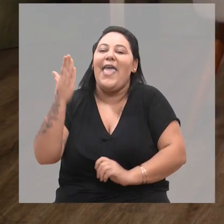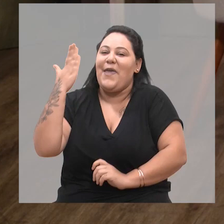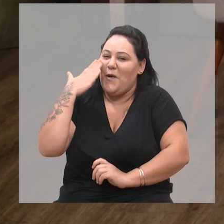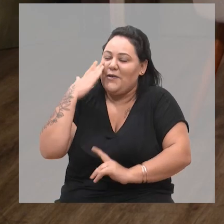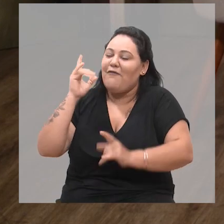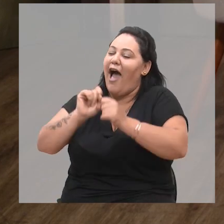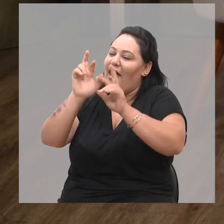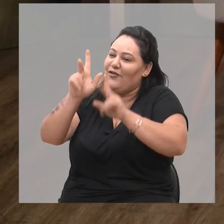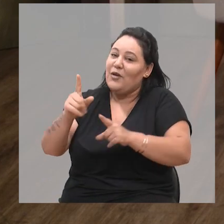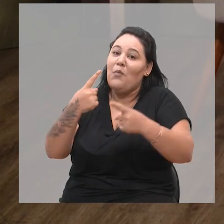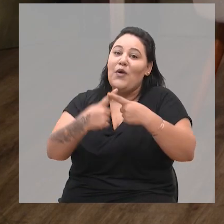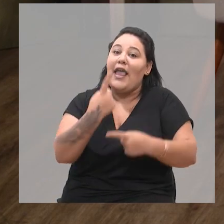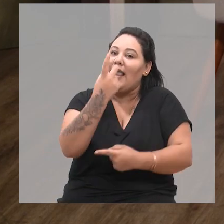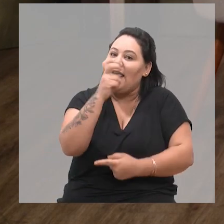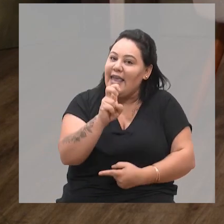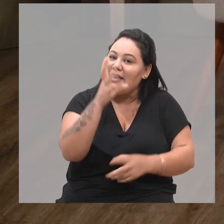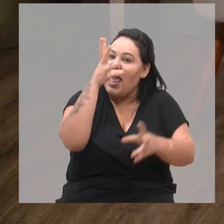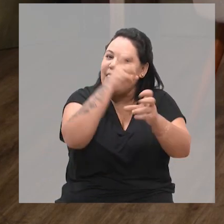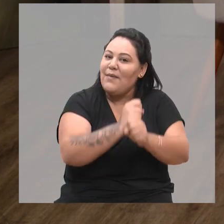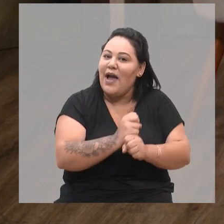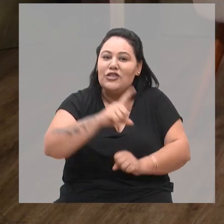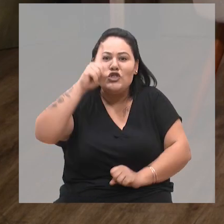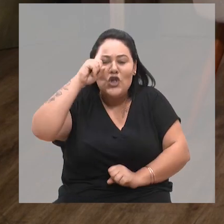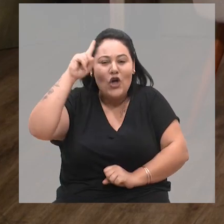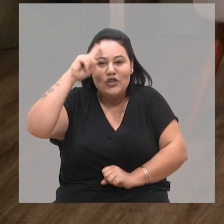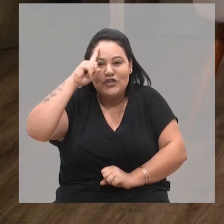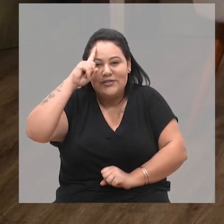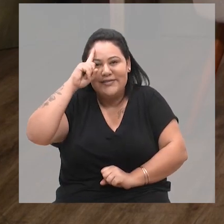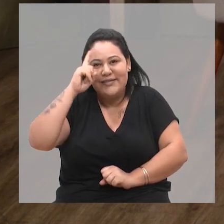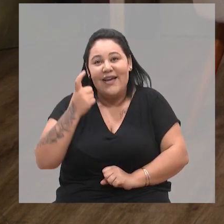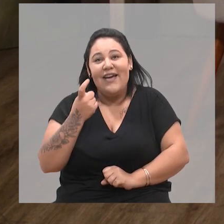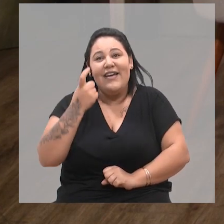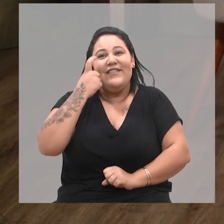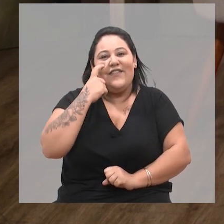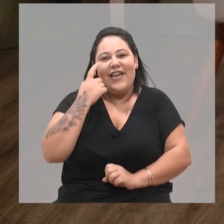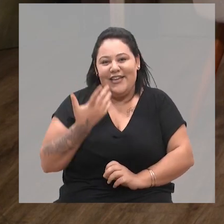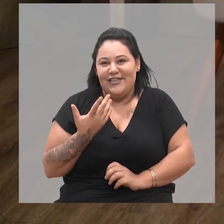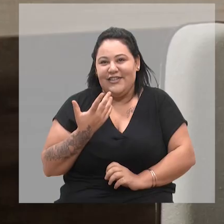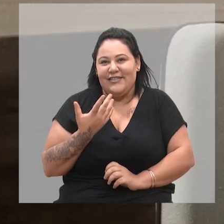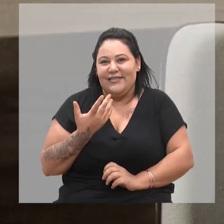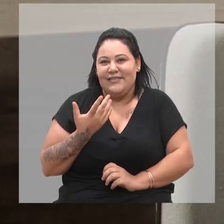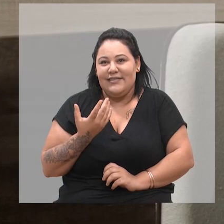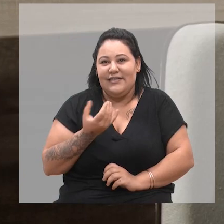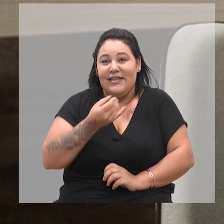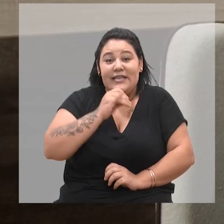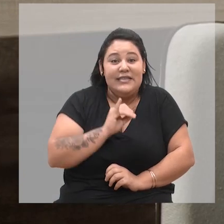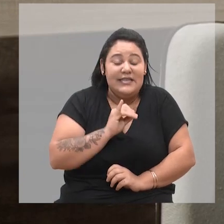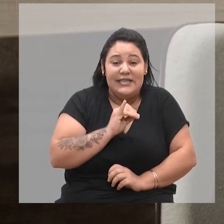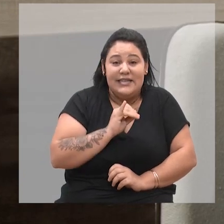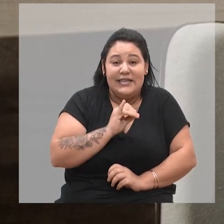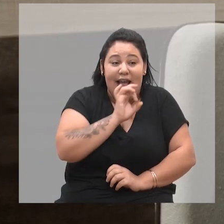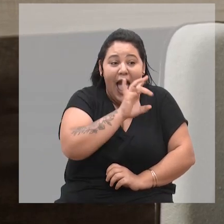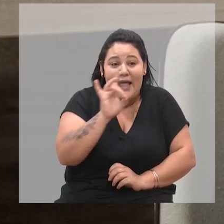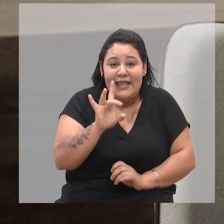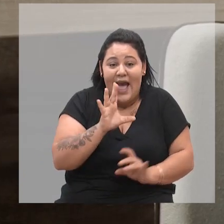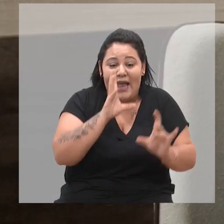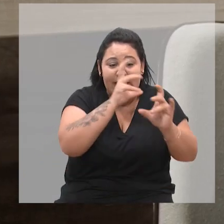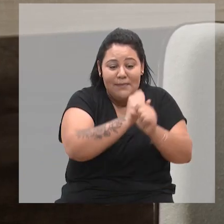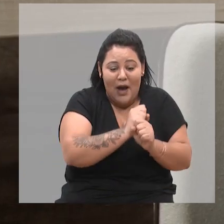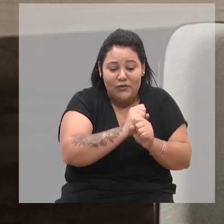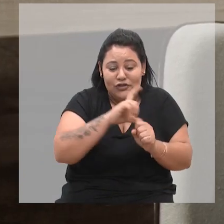15 animais por dia, tu veja se cada um galhar, uma galhar, cinco a seis,